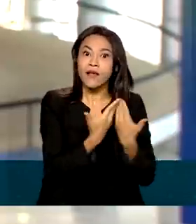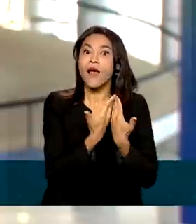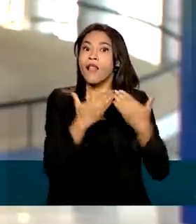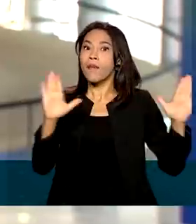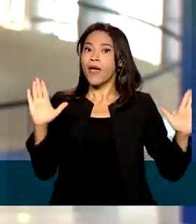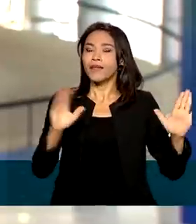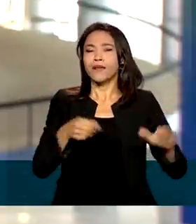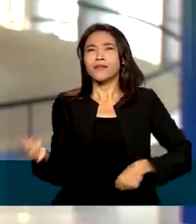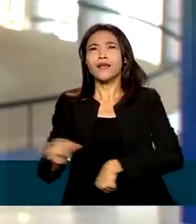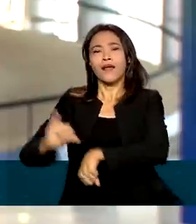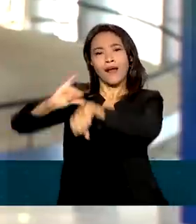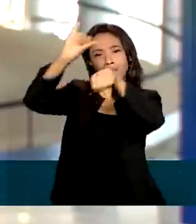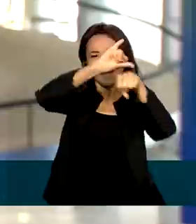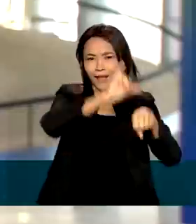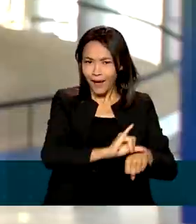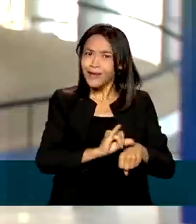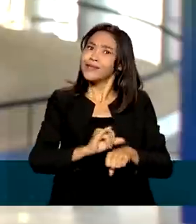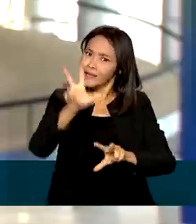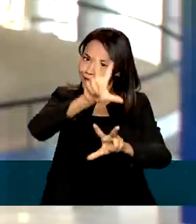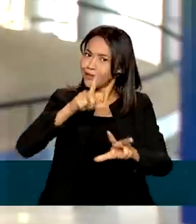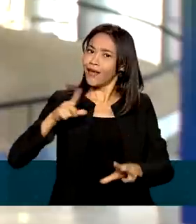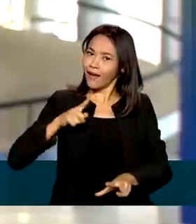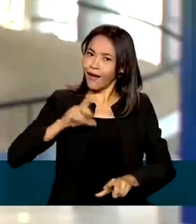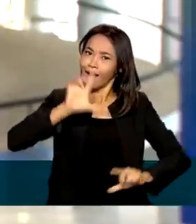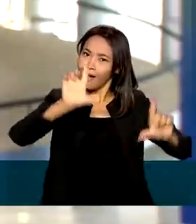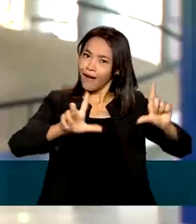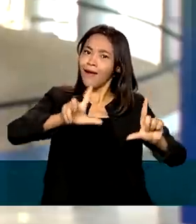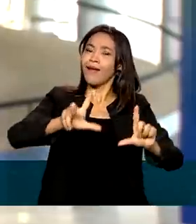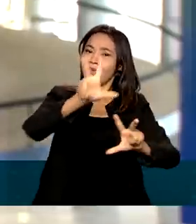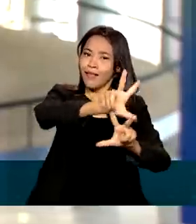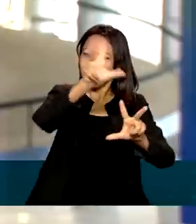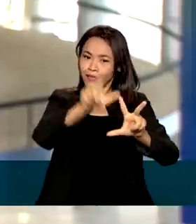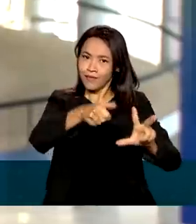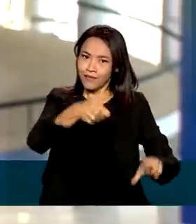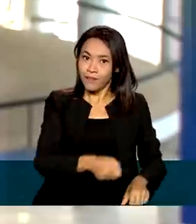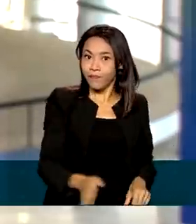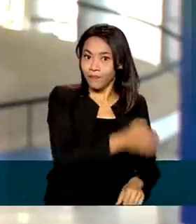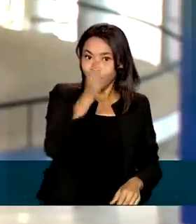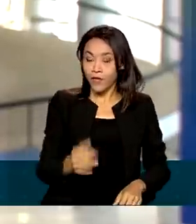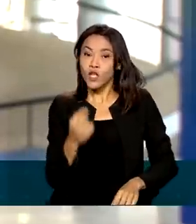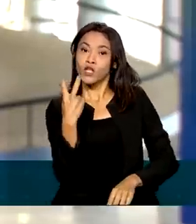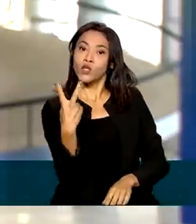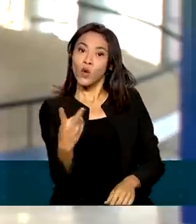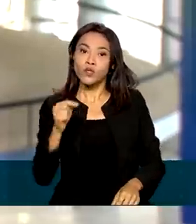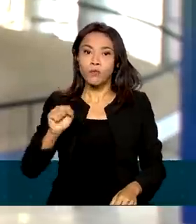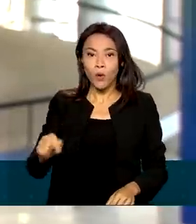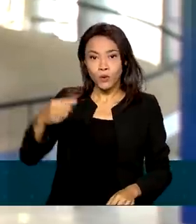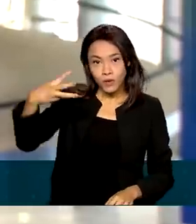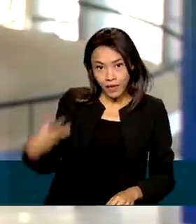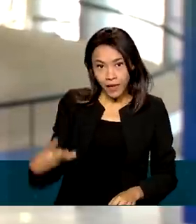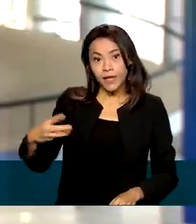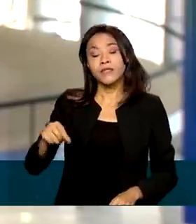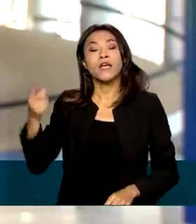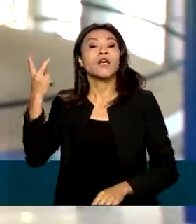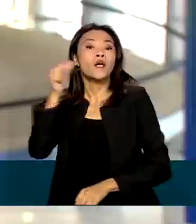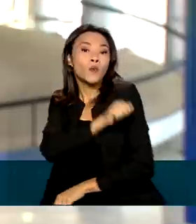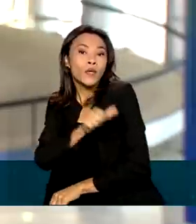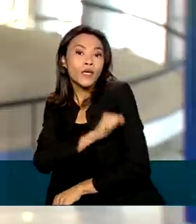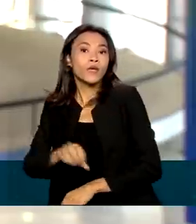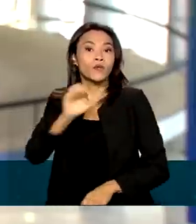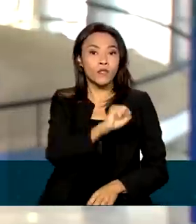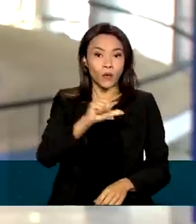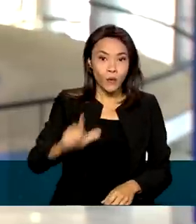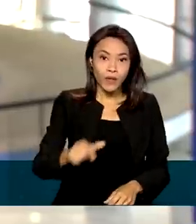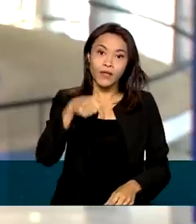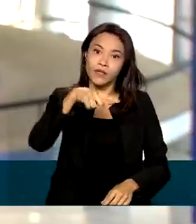nas capitais em que a TV Brasil conta com os transmissores. No canal 2.3 no Rio de Janeiro, Distrito Federal em São Luís, e 1